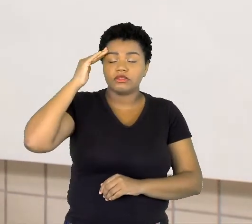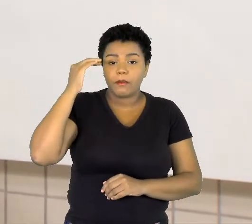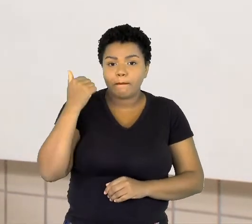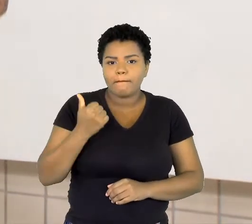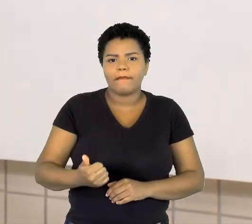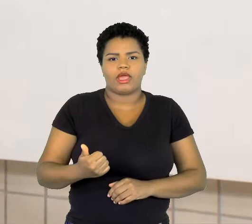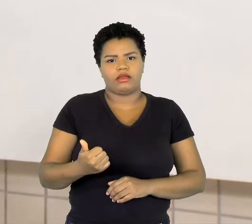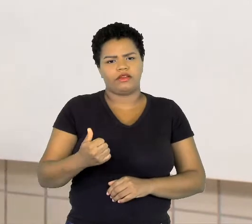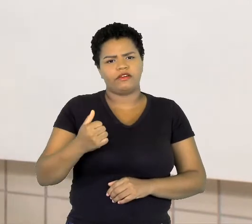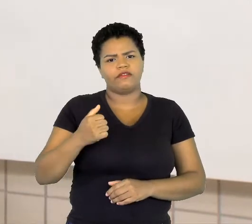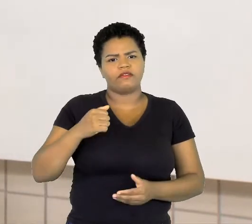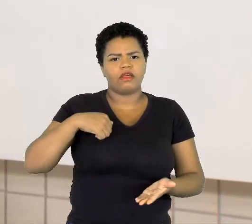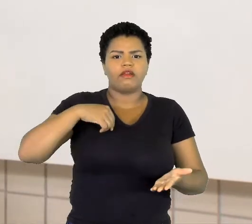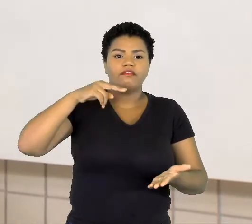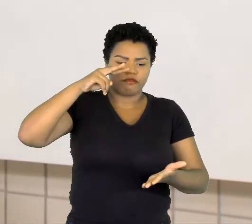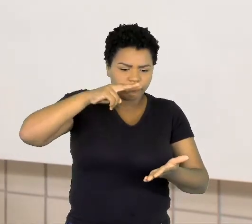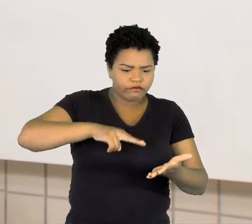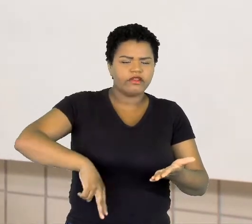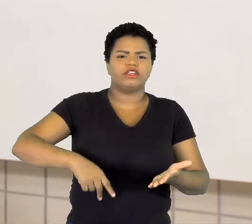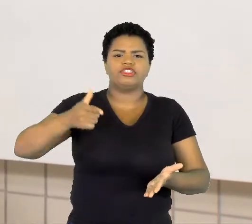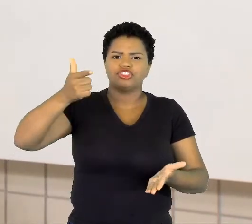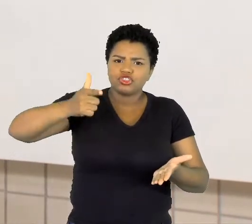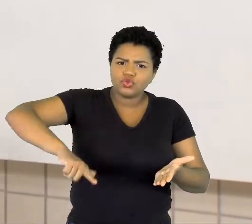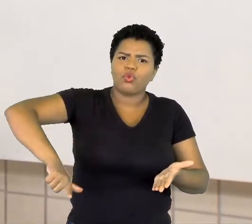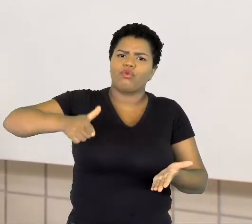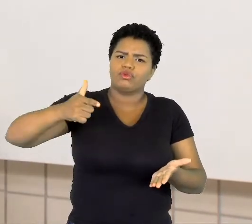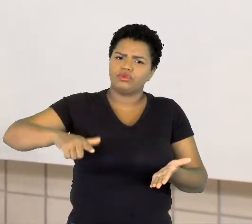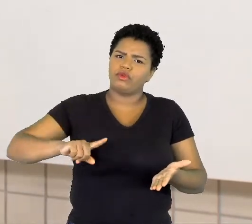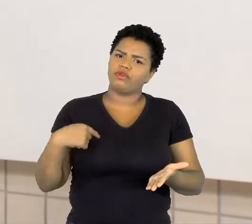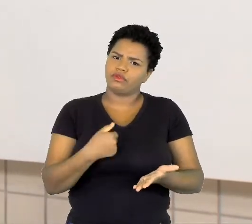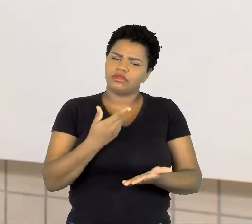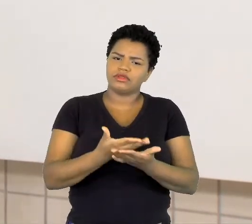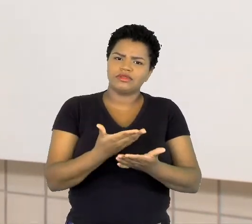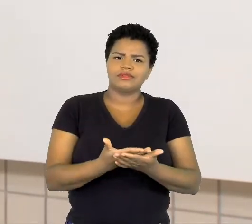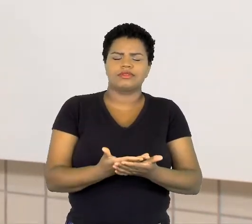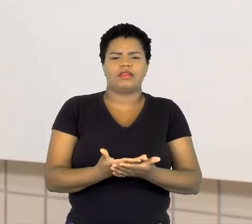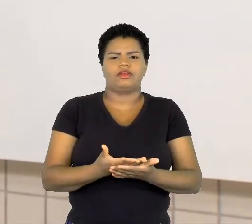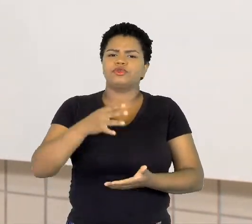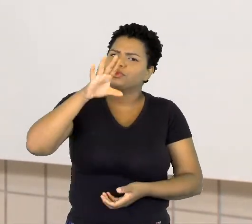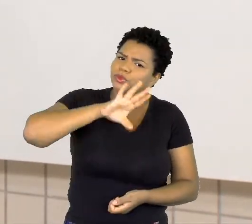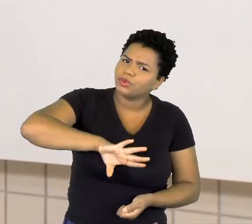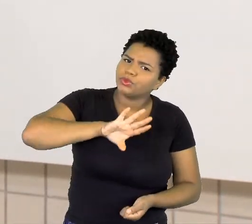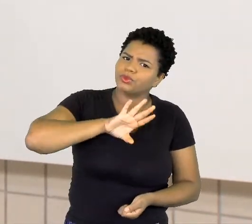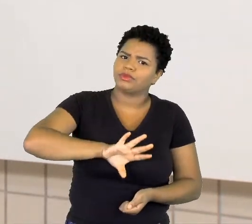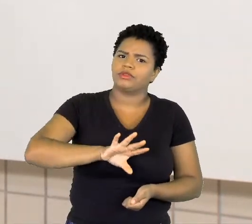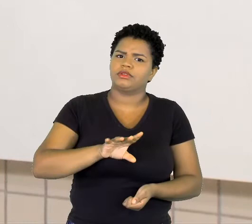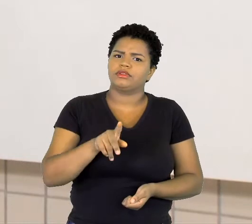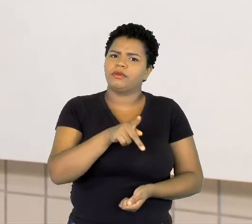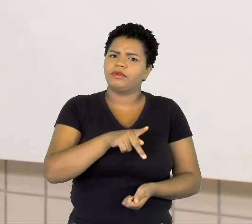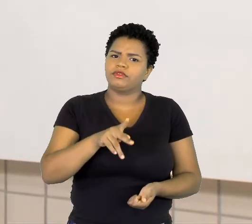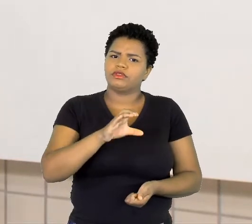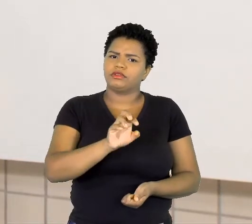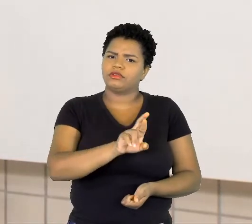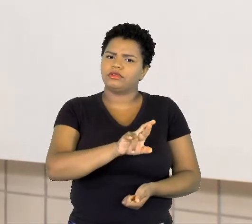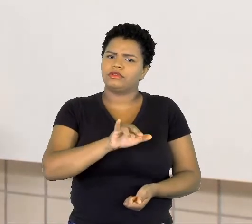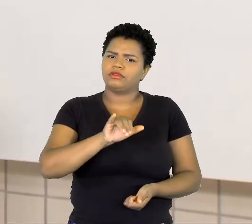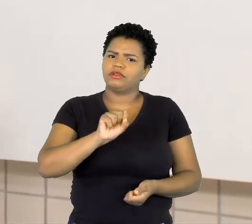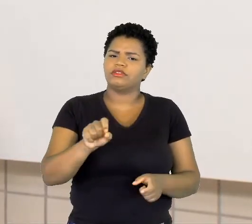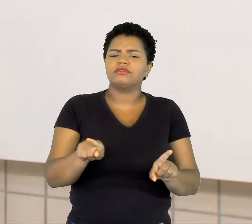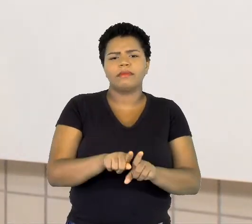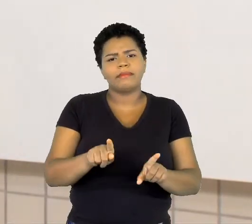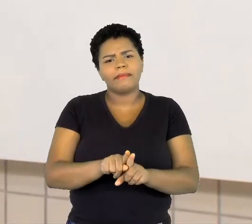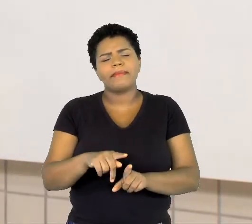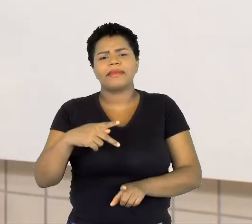Veja, reveja as nossas aulas. Veja de português, está com a professora Cris, veja de PPT,